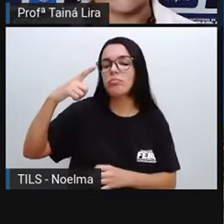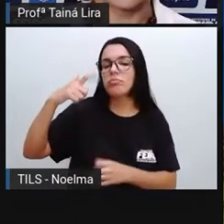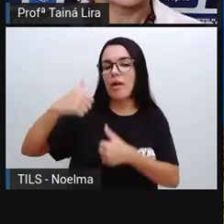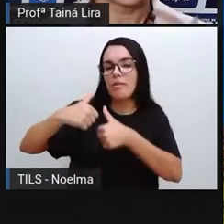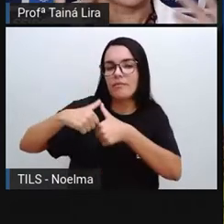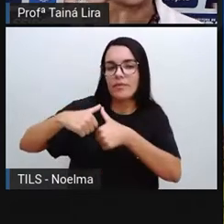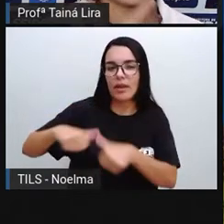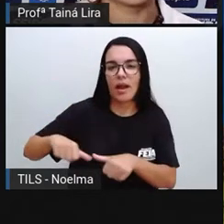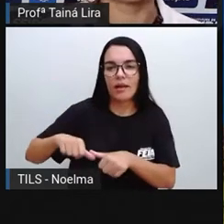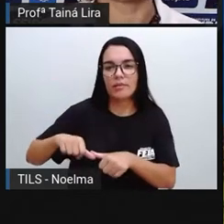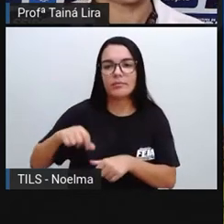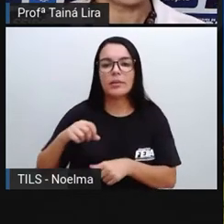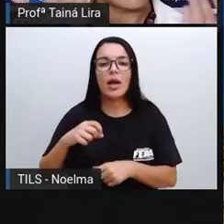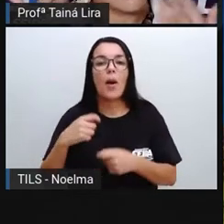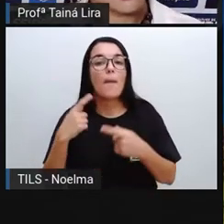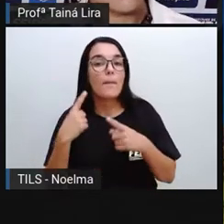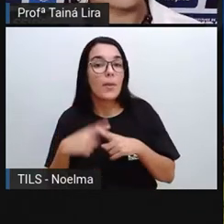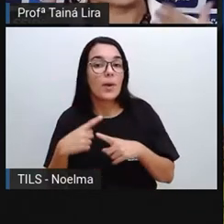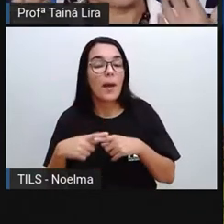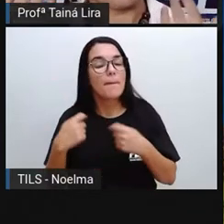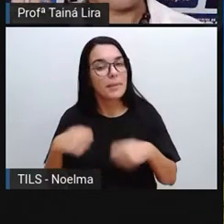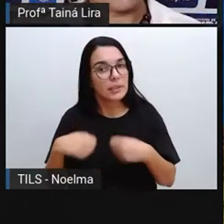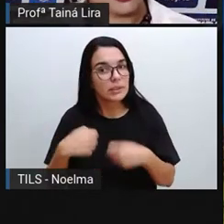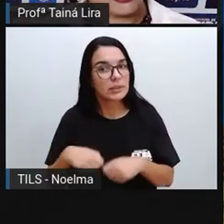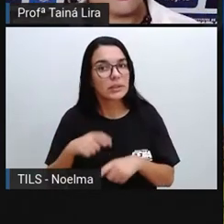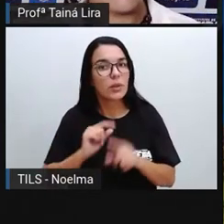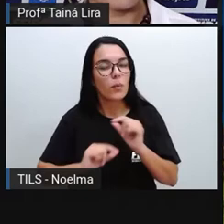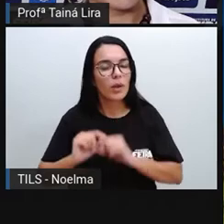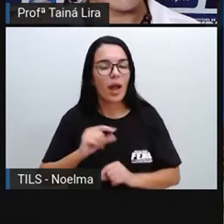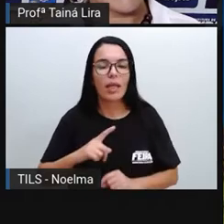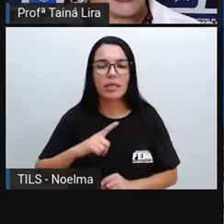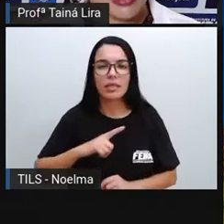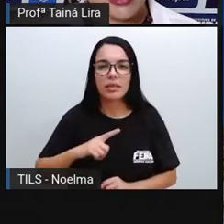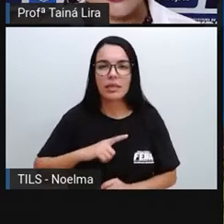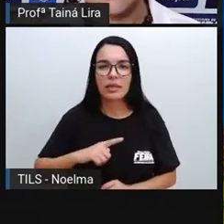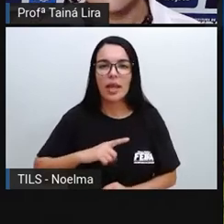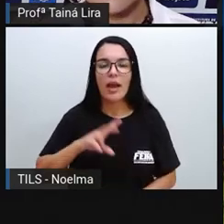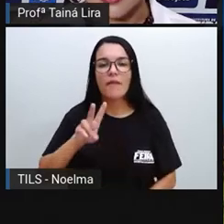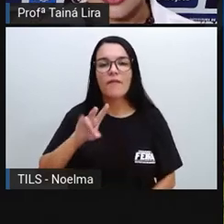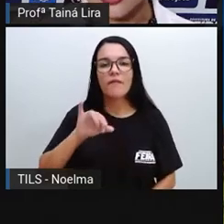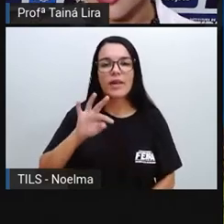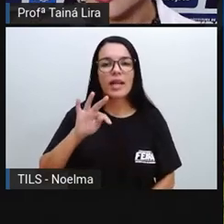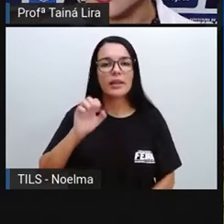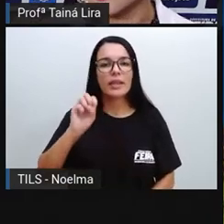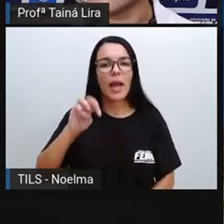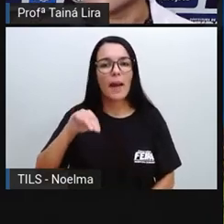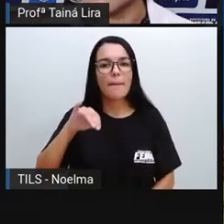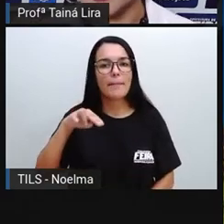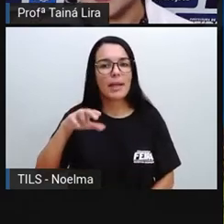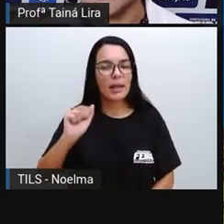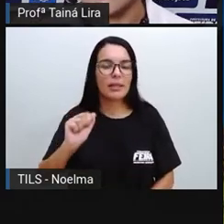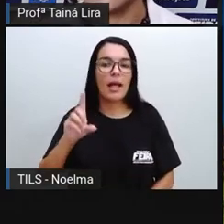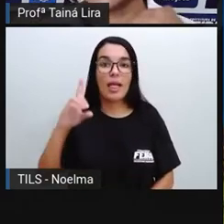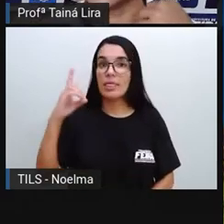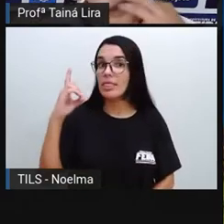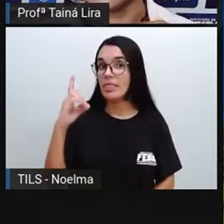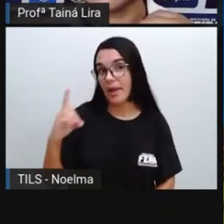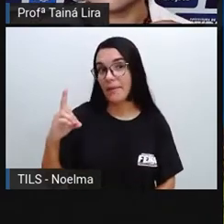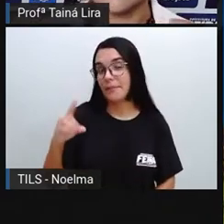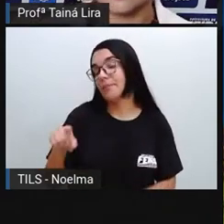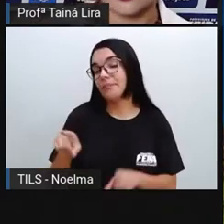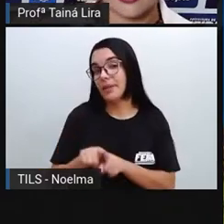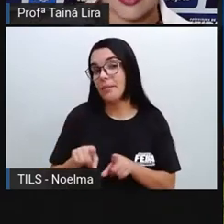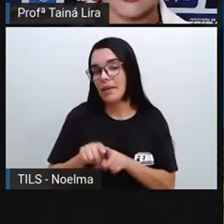sol. Que a gente precisa, né? Que o sol é fonte de vitamina D, certo? Mas que ele também, né? Se a gente